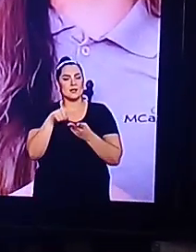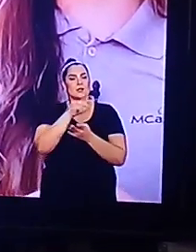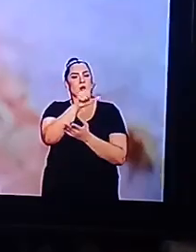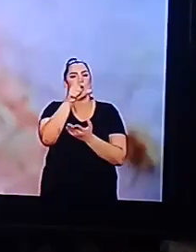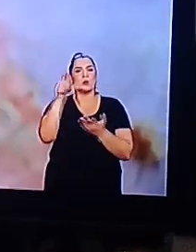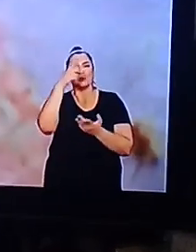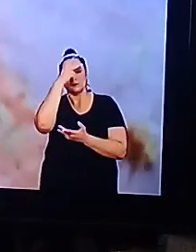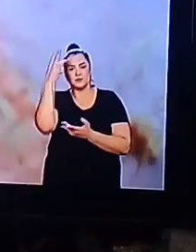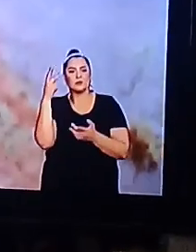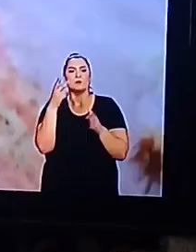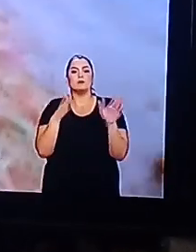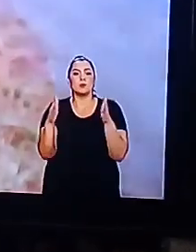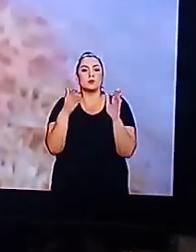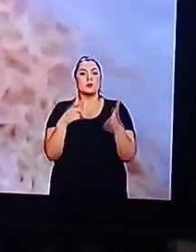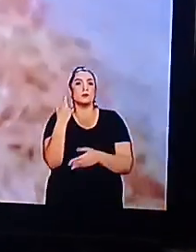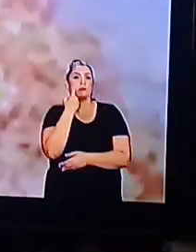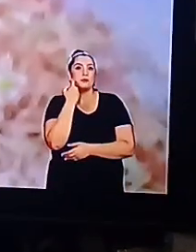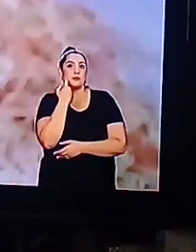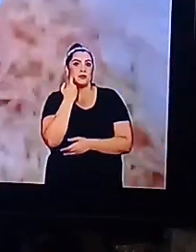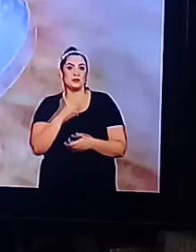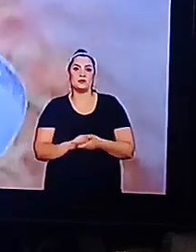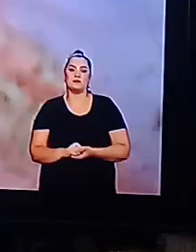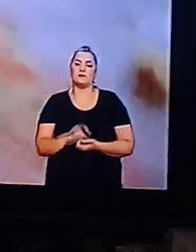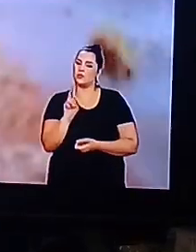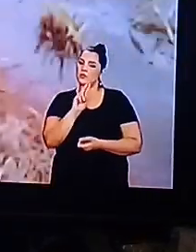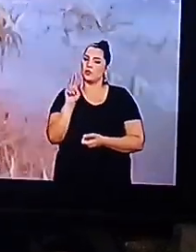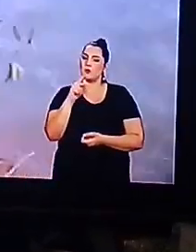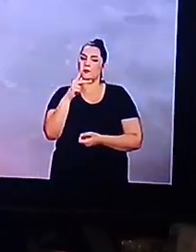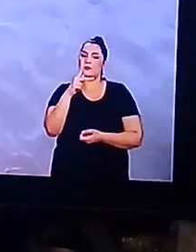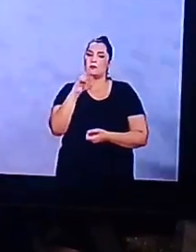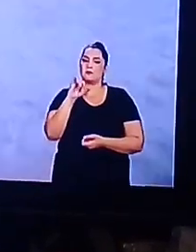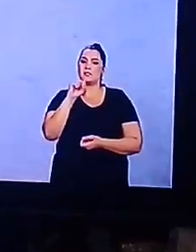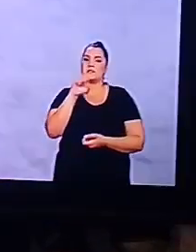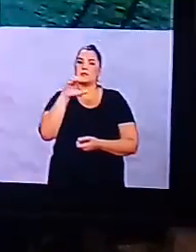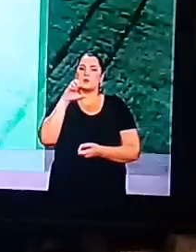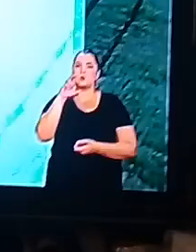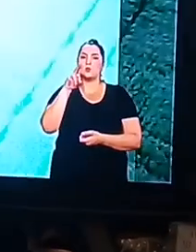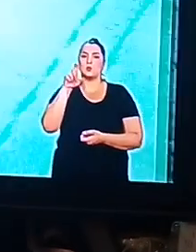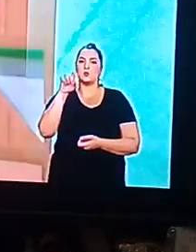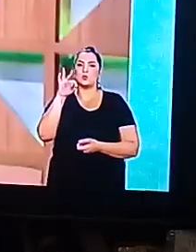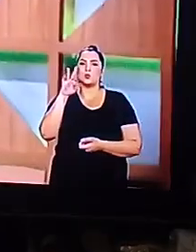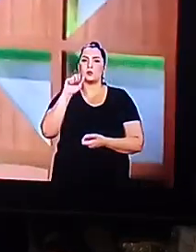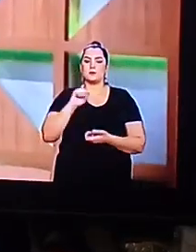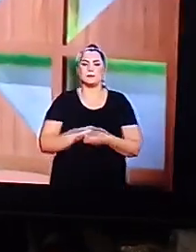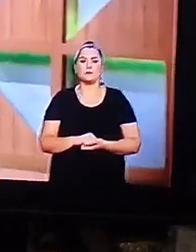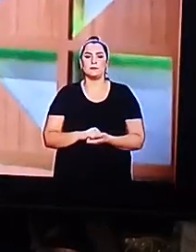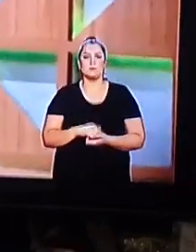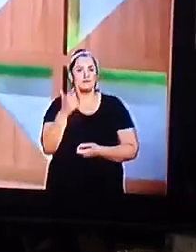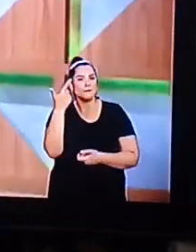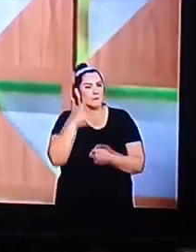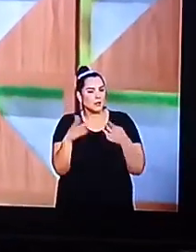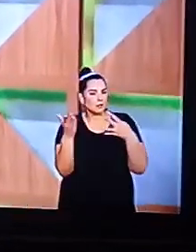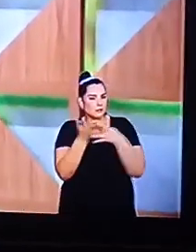animal Então Seu dinheiro é capim Então muda a frase